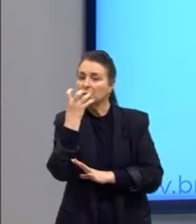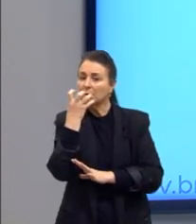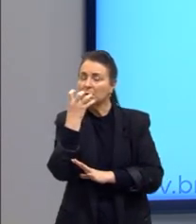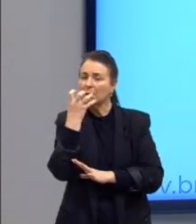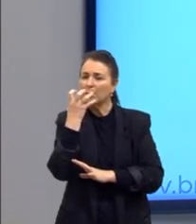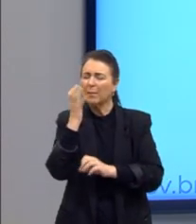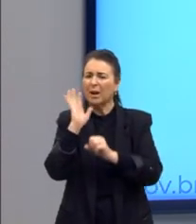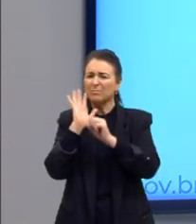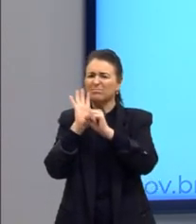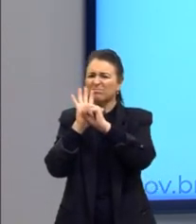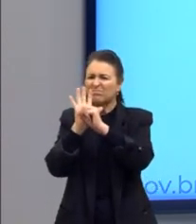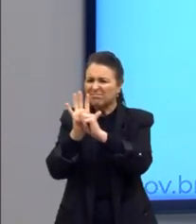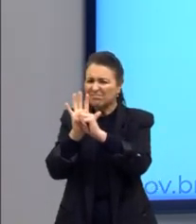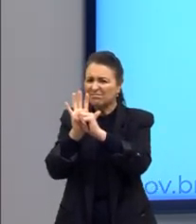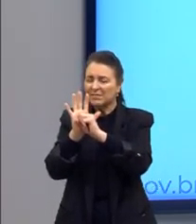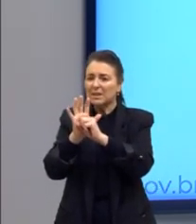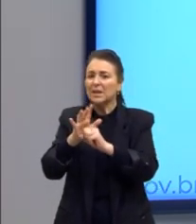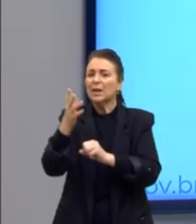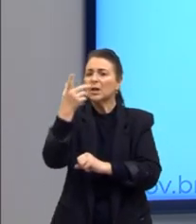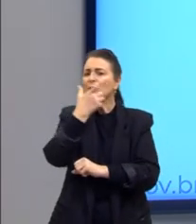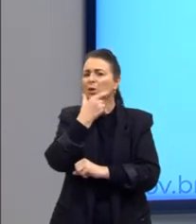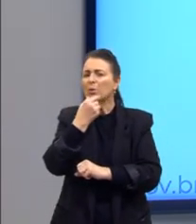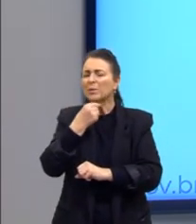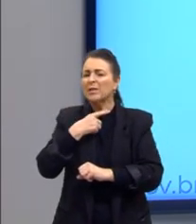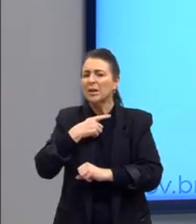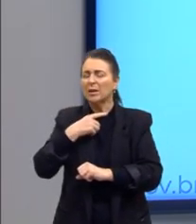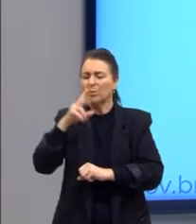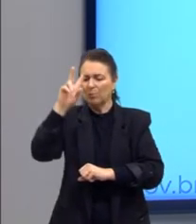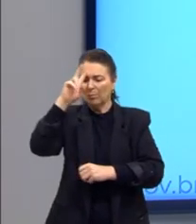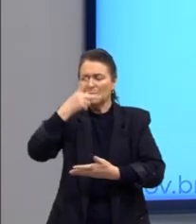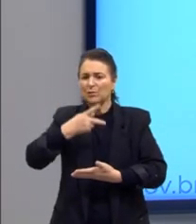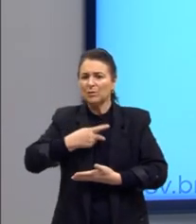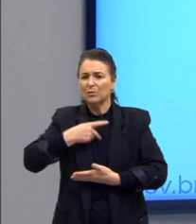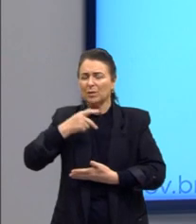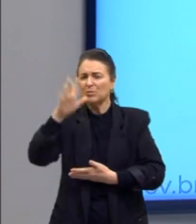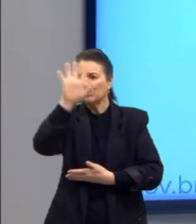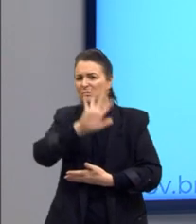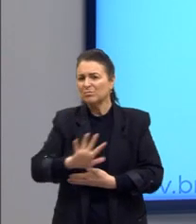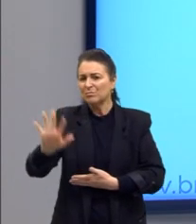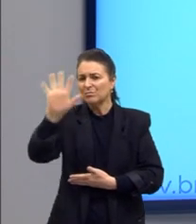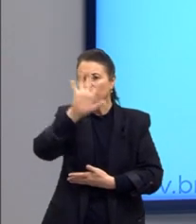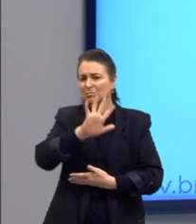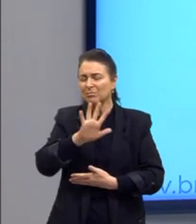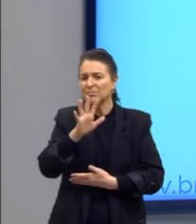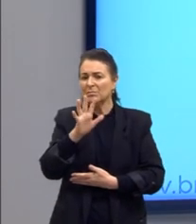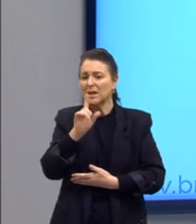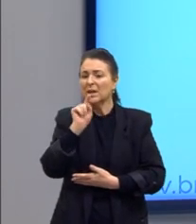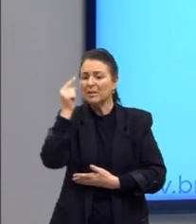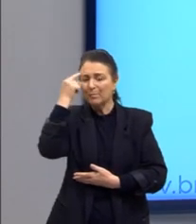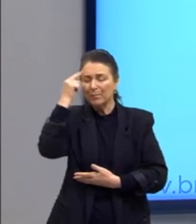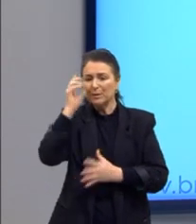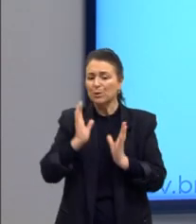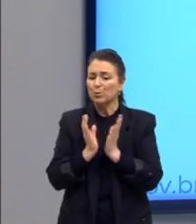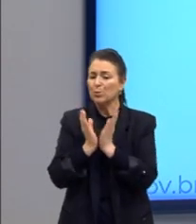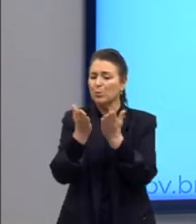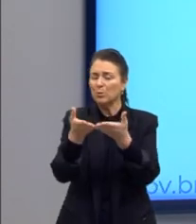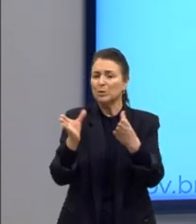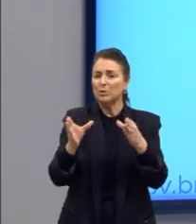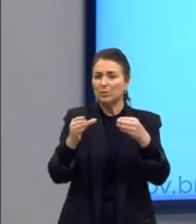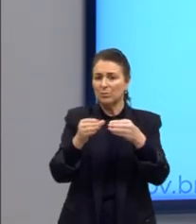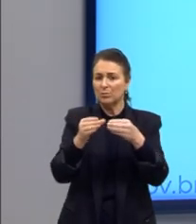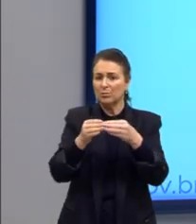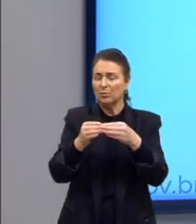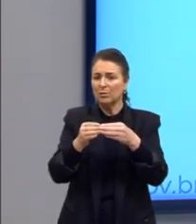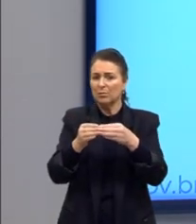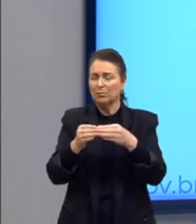tendência que o homem tem à individualidade racional? Não. O Nietzsche pensa aqui no coletivo também. Pressupõe